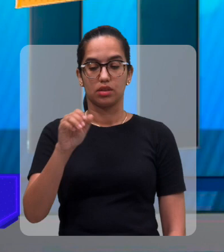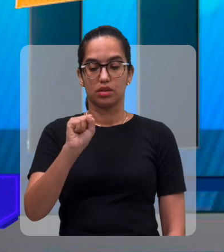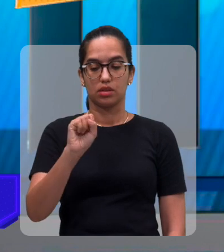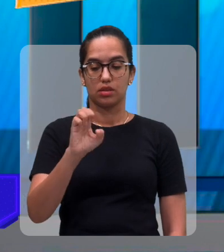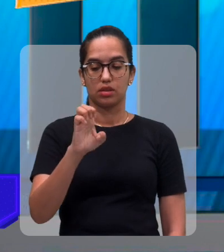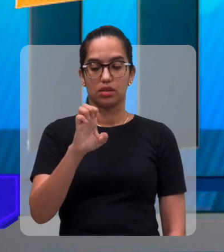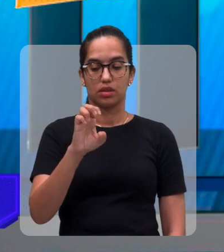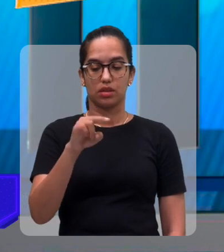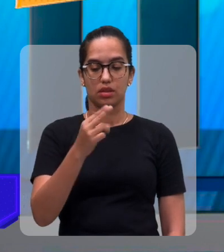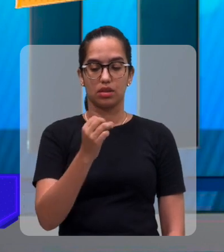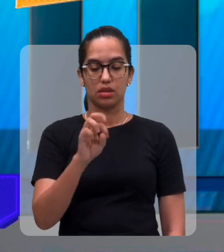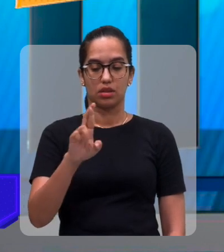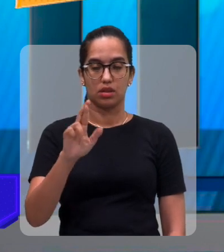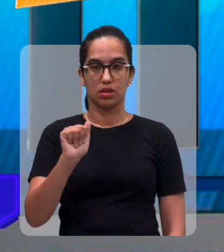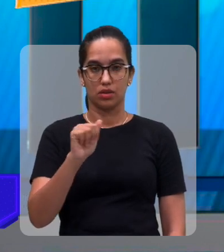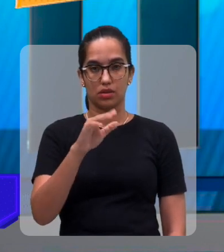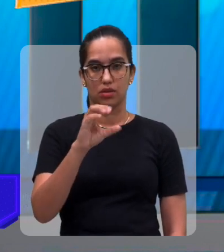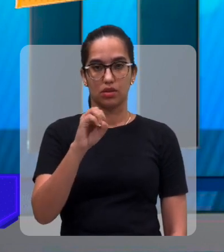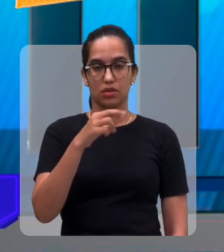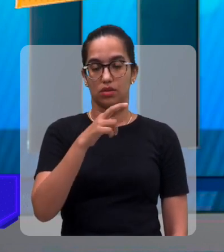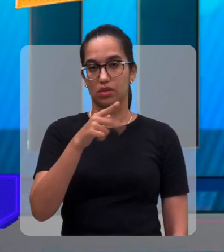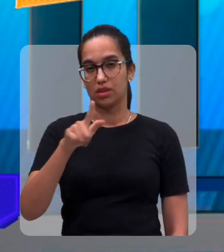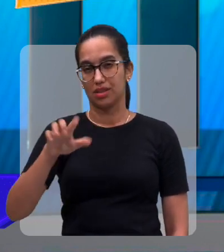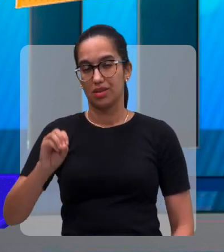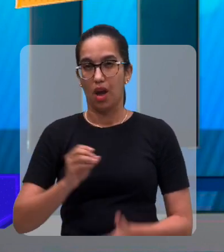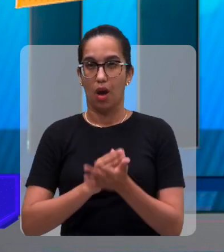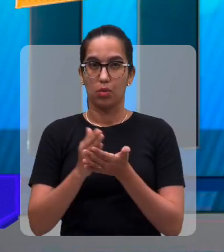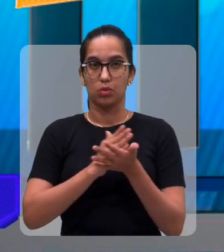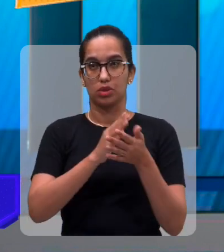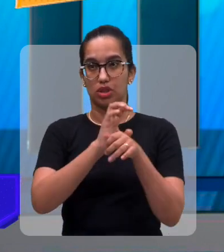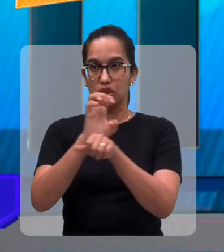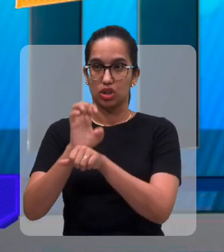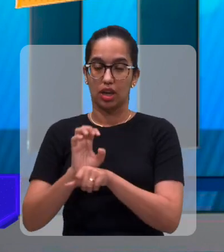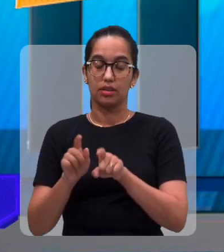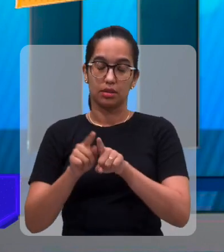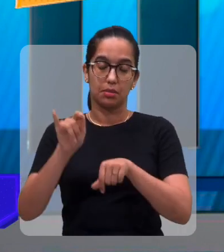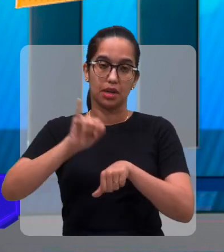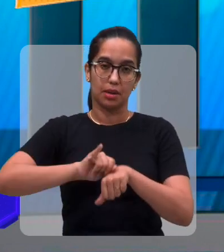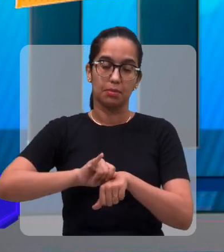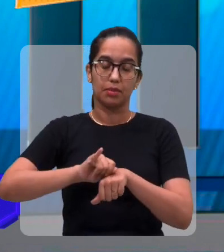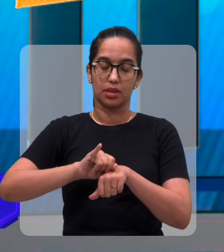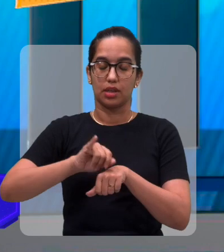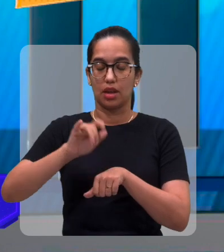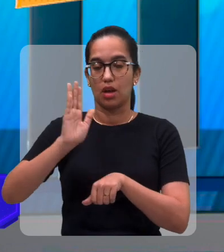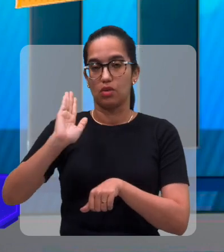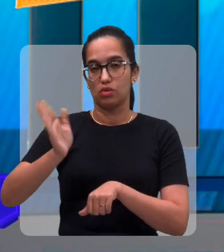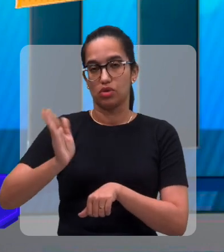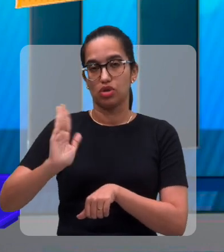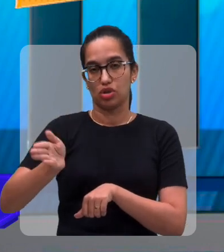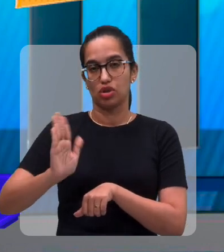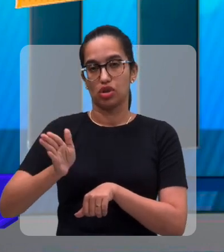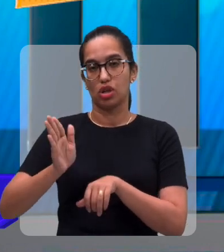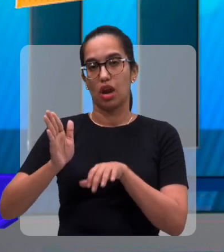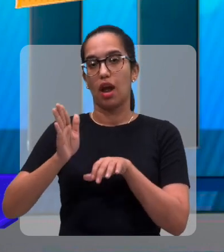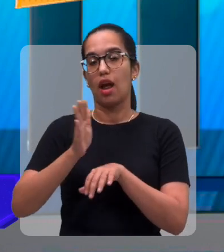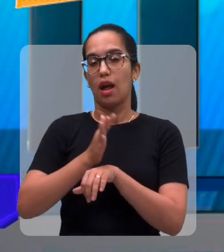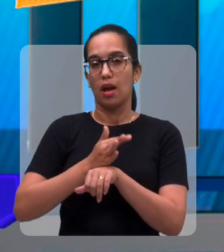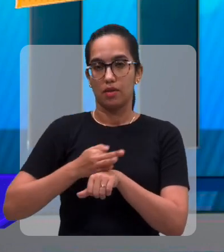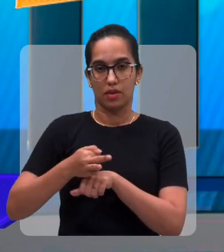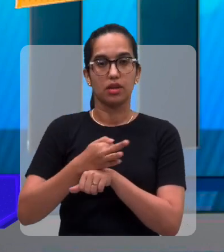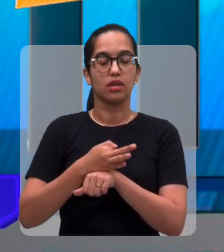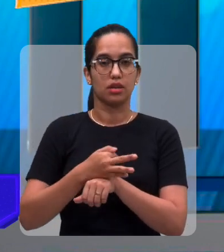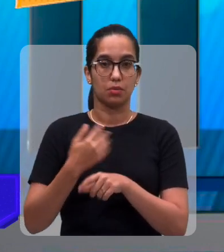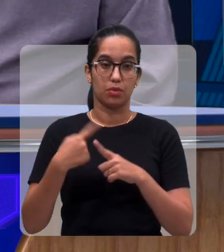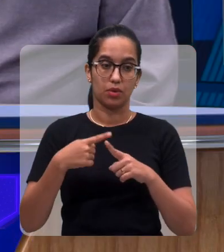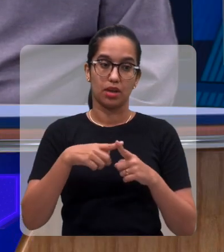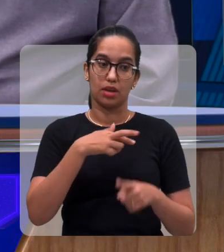e alguns capitais de estados elas dão, né, o dia 8 de dezembro de Nossa Senhora da Conceição com